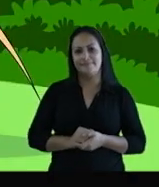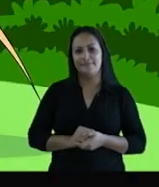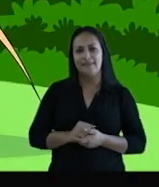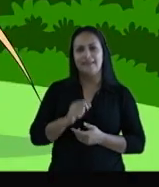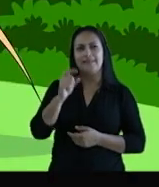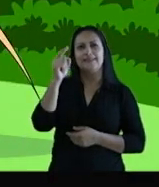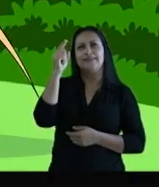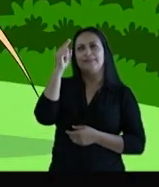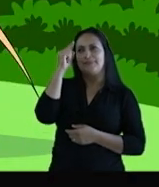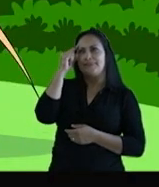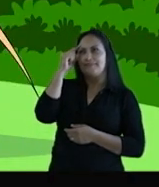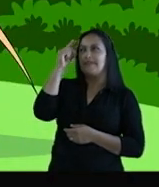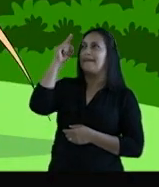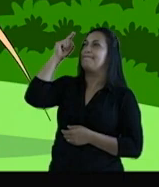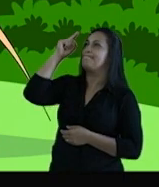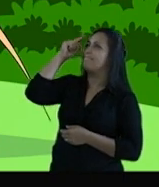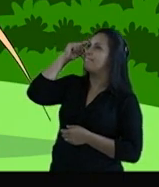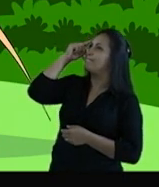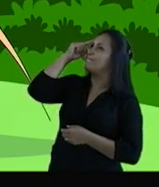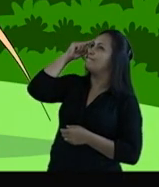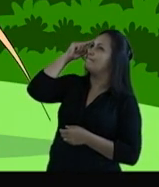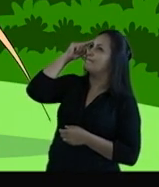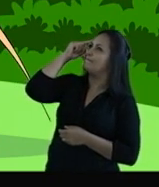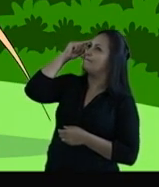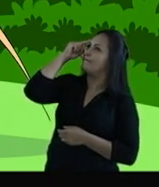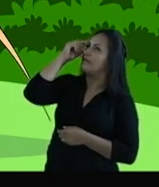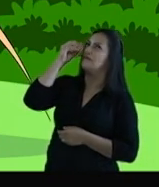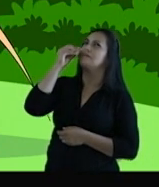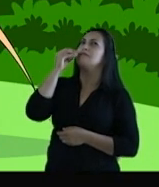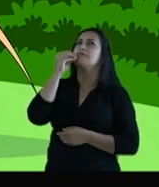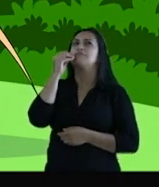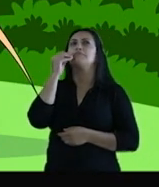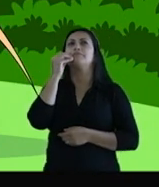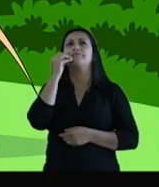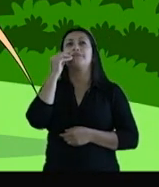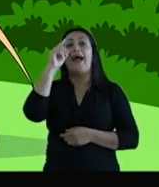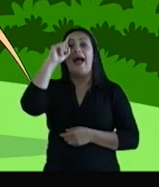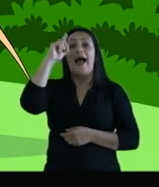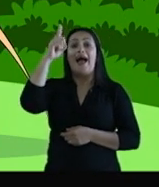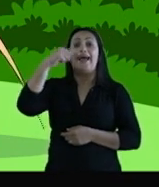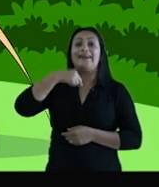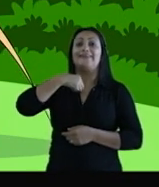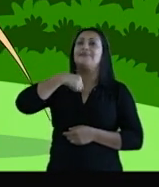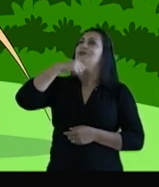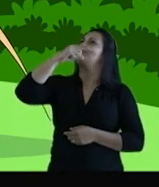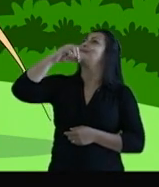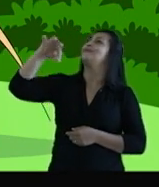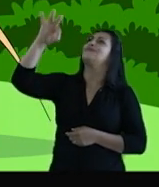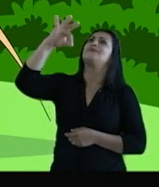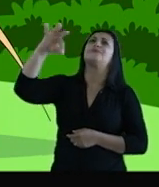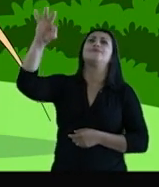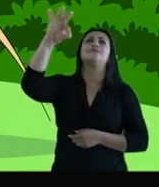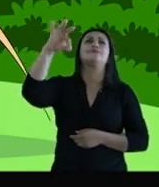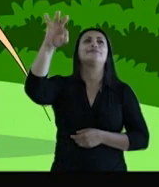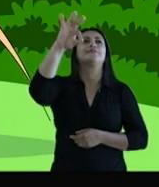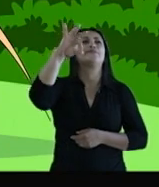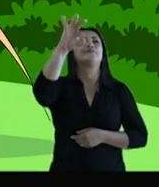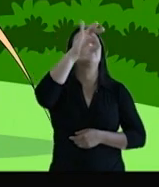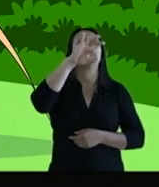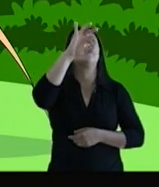Pensou, pensou e logo decidiu. Vou voar por outros ares,